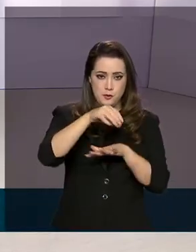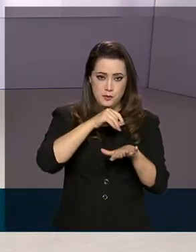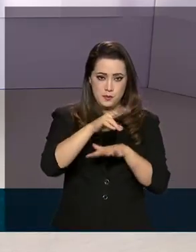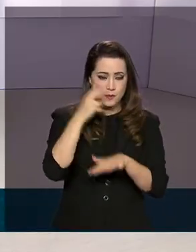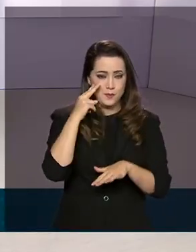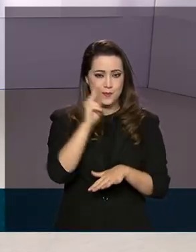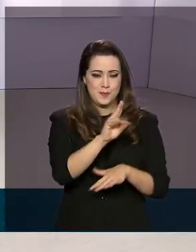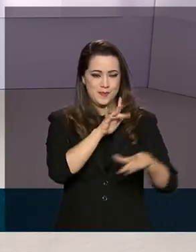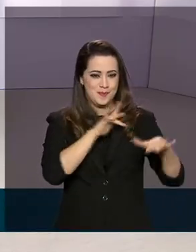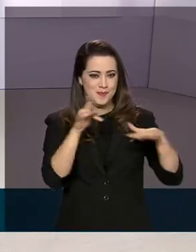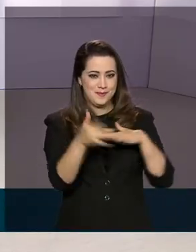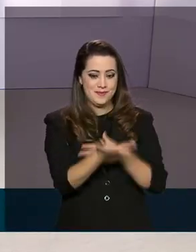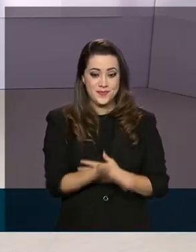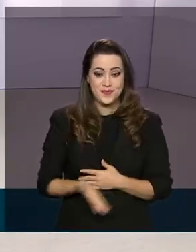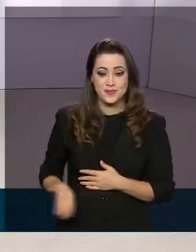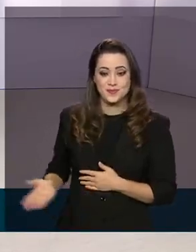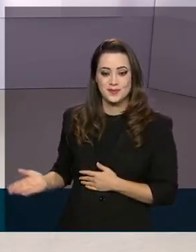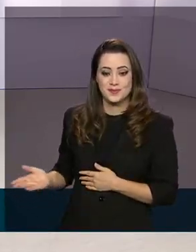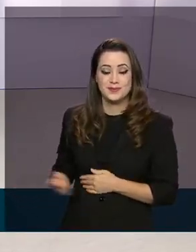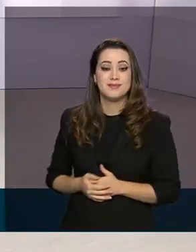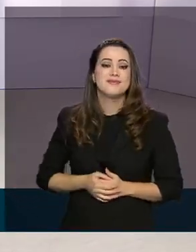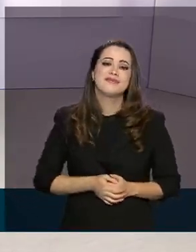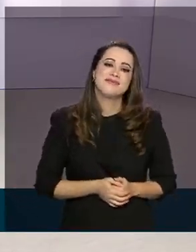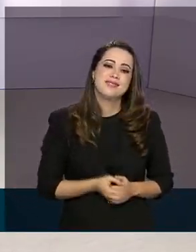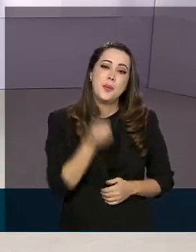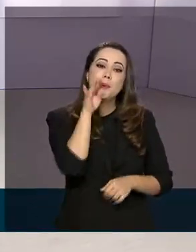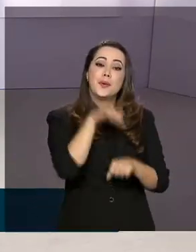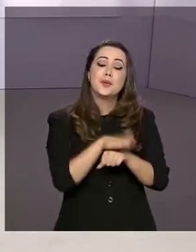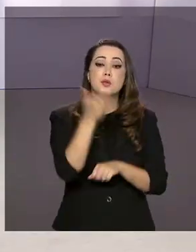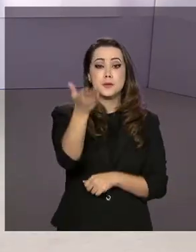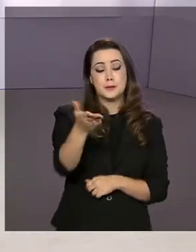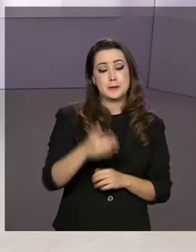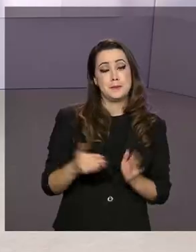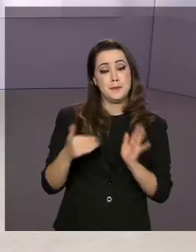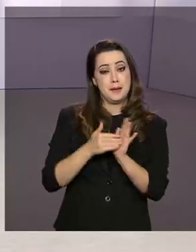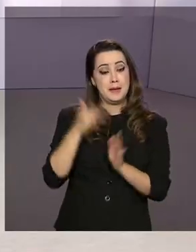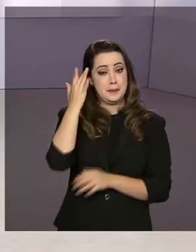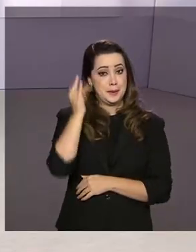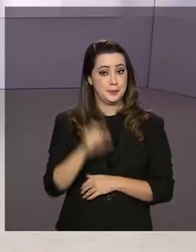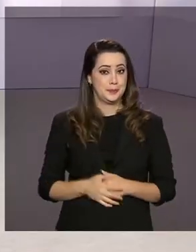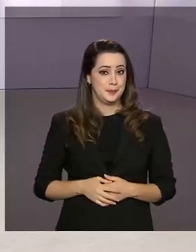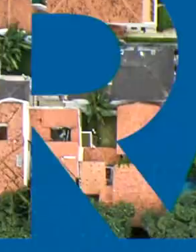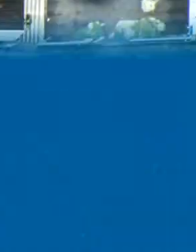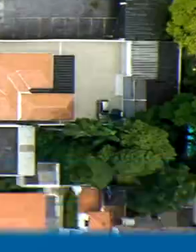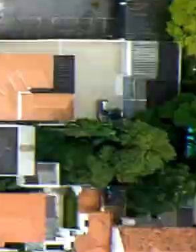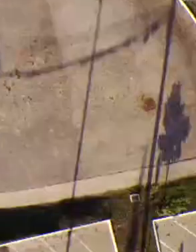outras notícias você confere seguindo nossas redes sociais. Uma boa noite para você e até amanhã.